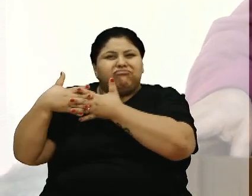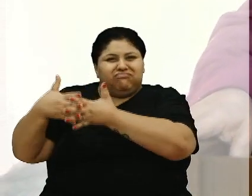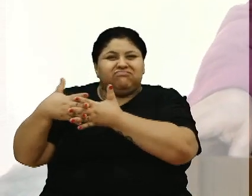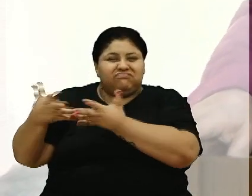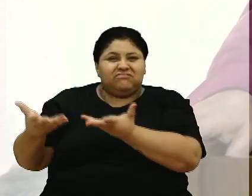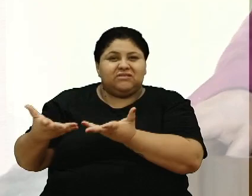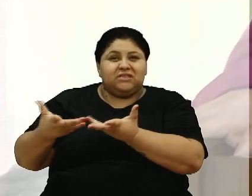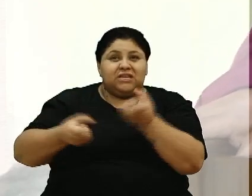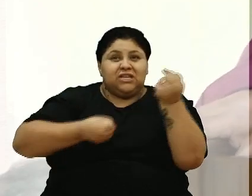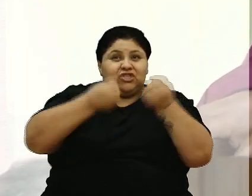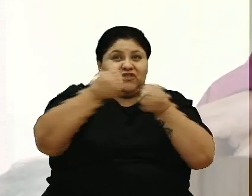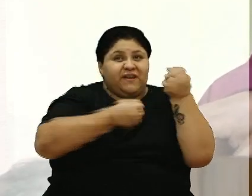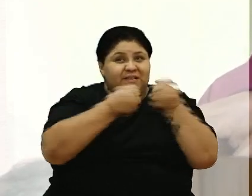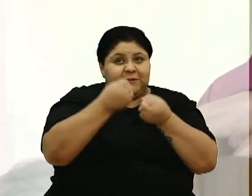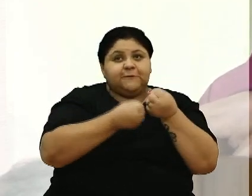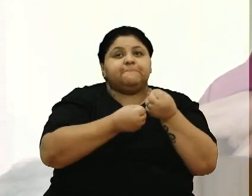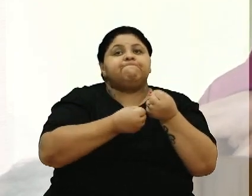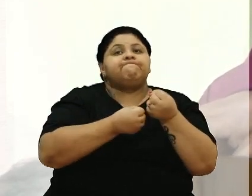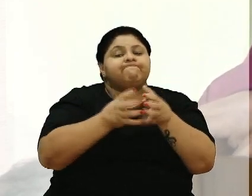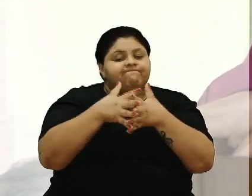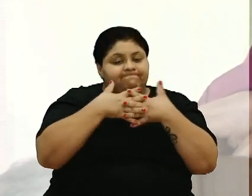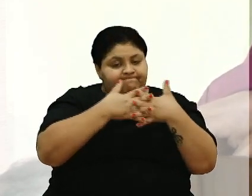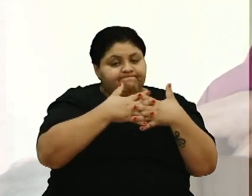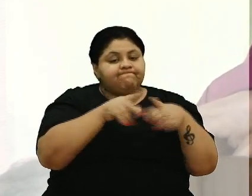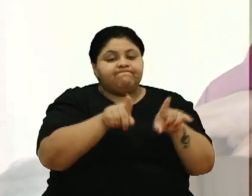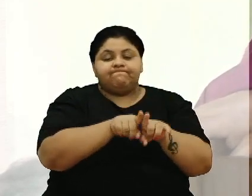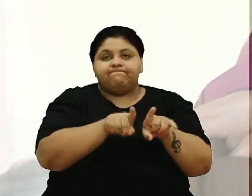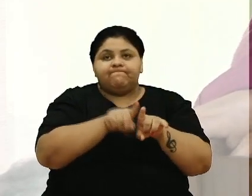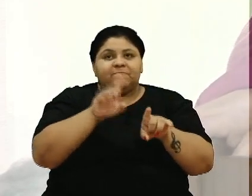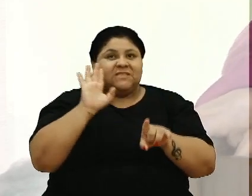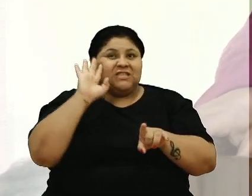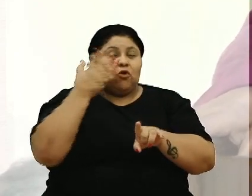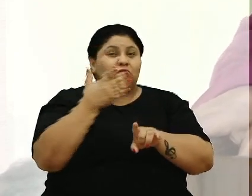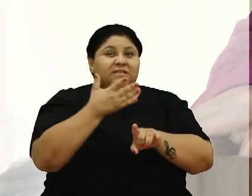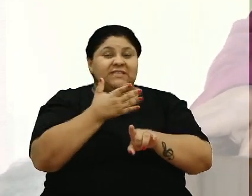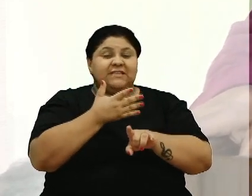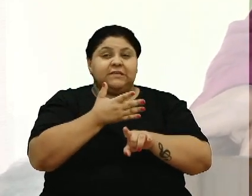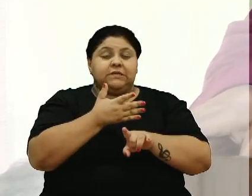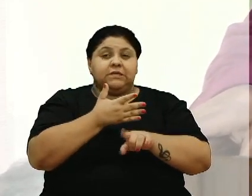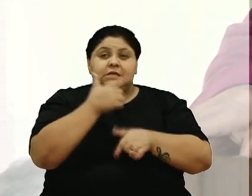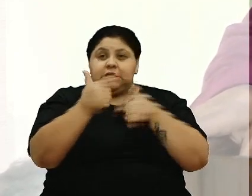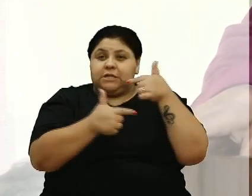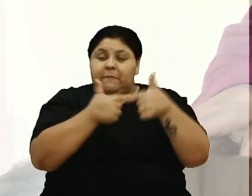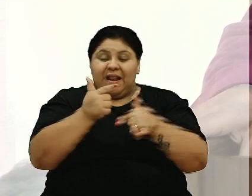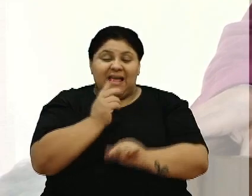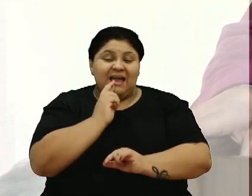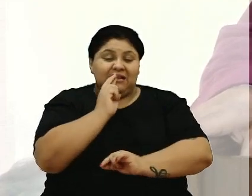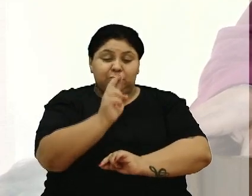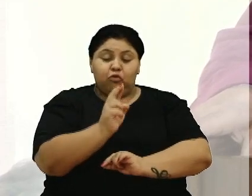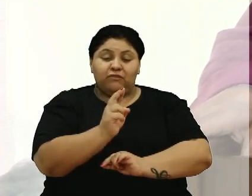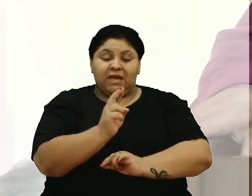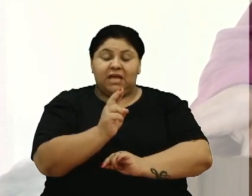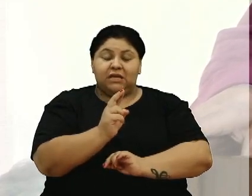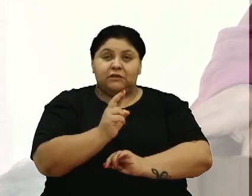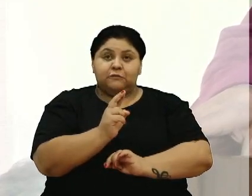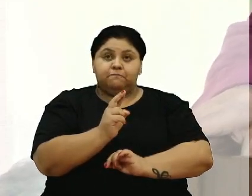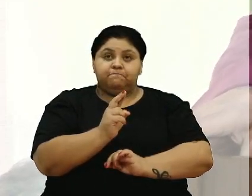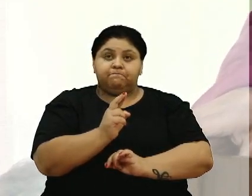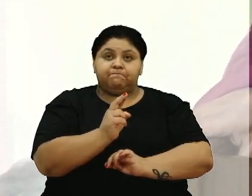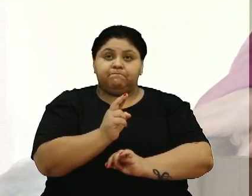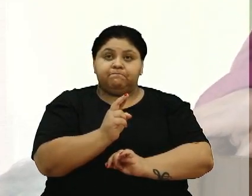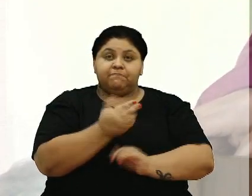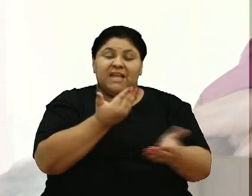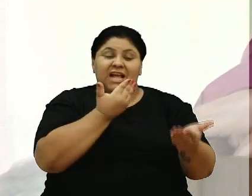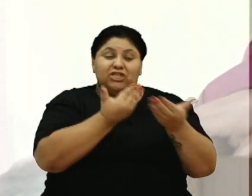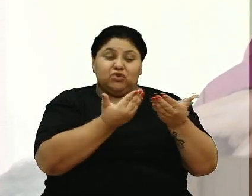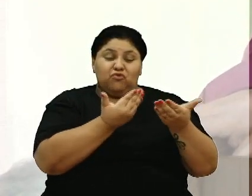estivesse no trânsito, na estrada, estaria atrapalhando, porque não conseguia dar conta de responder os questionamentos que